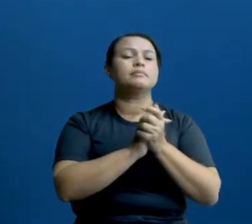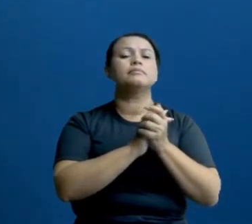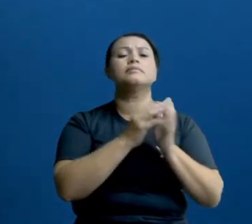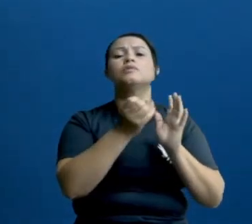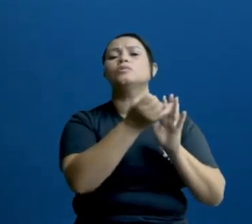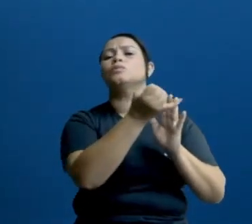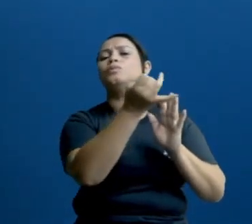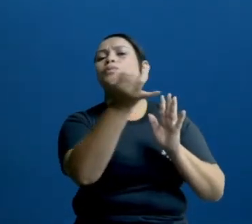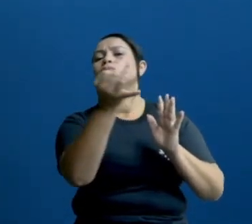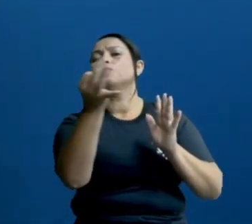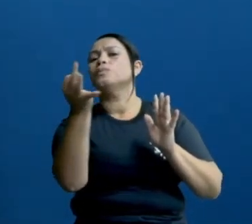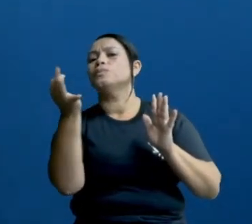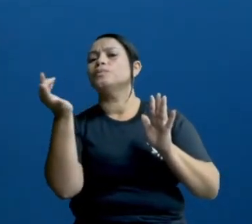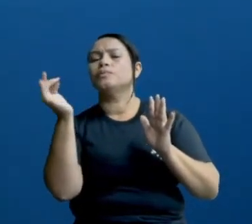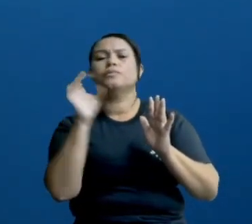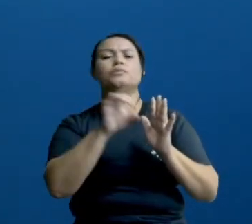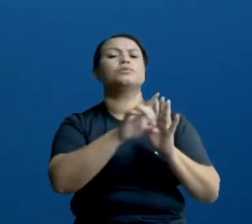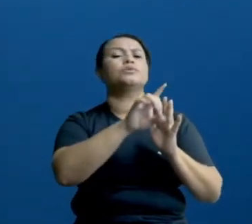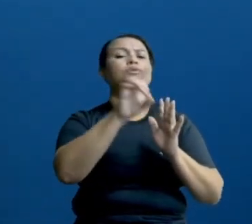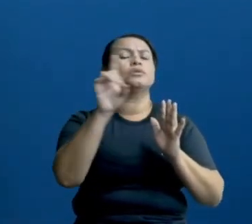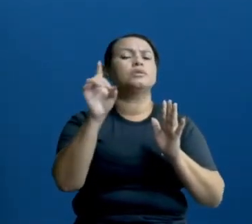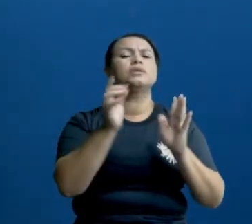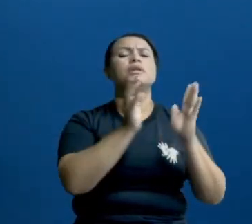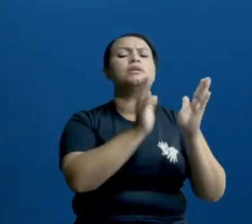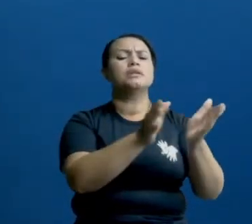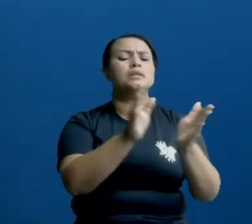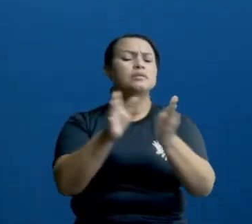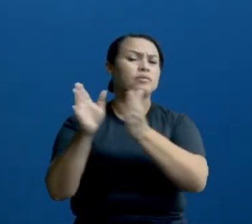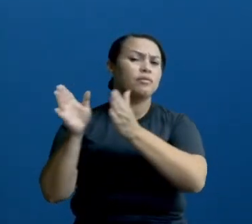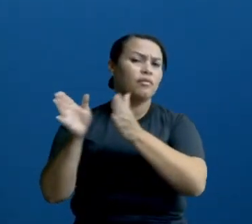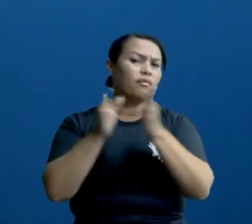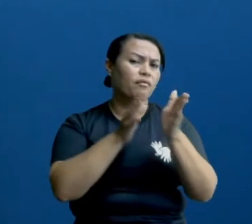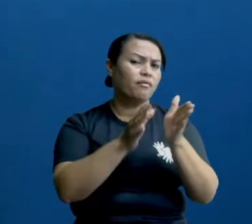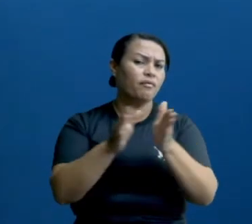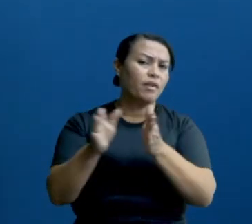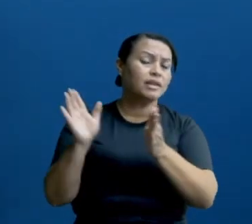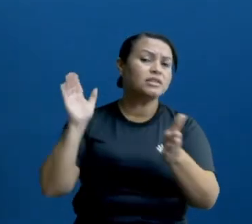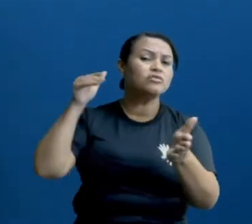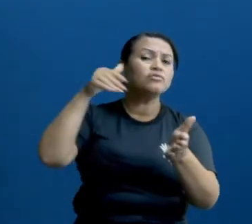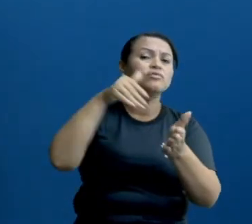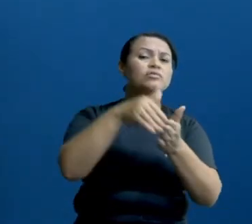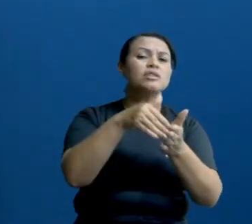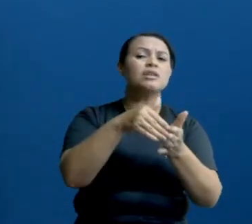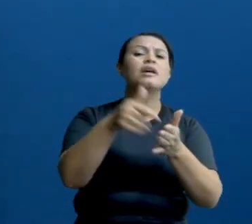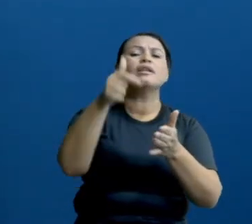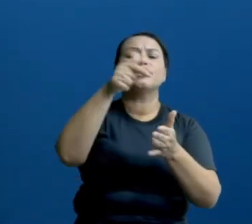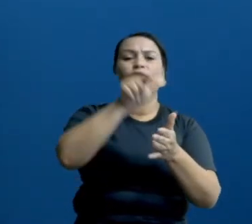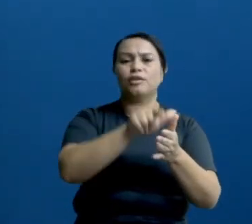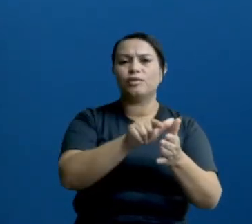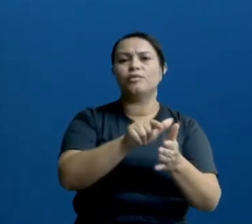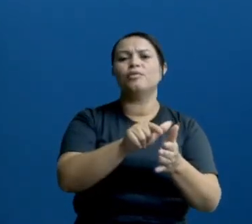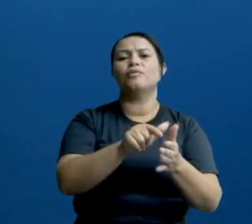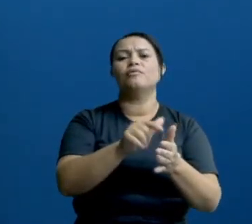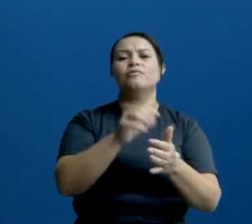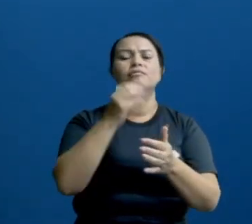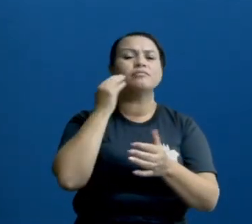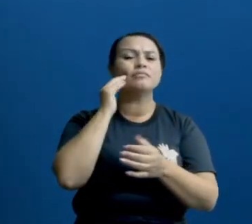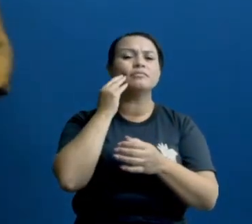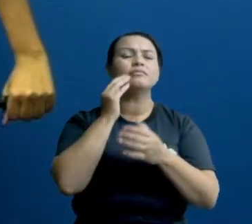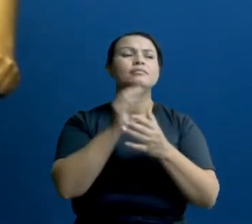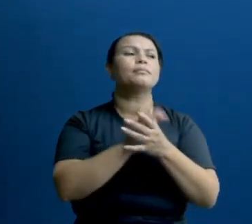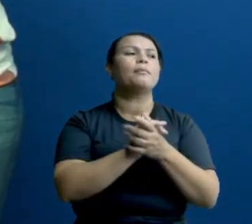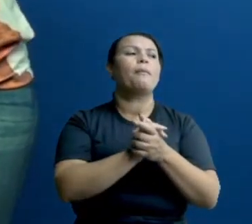passando, ó, todas as fases até chegar nela novamente, certo?